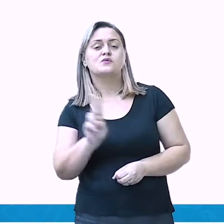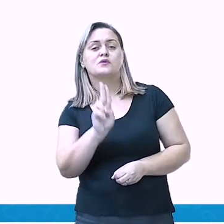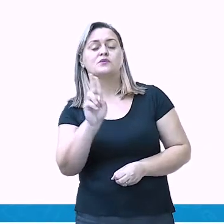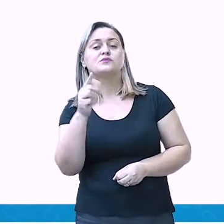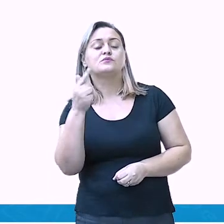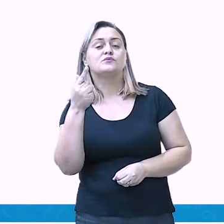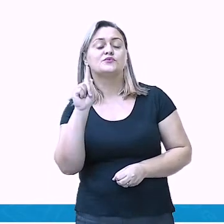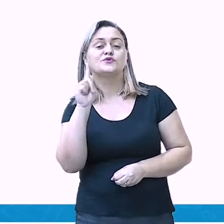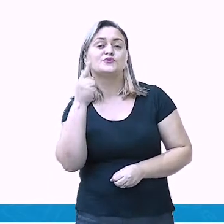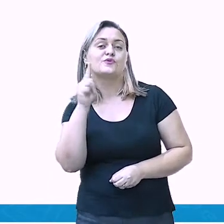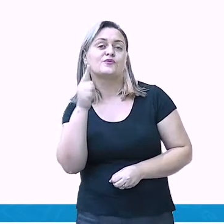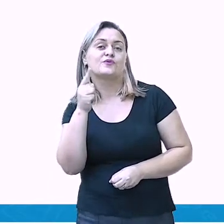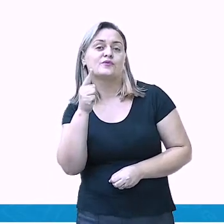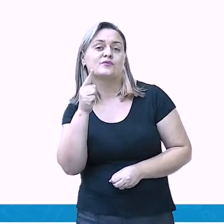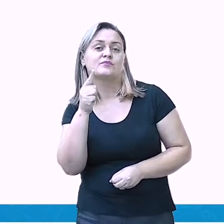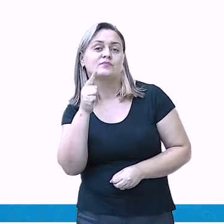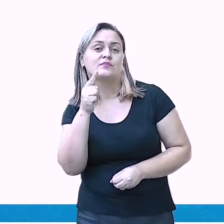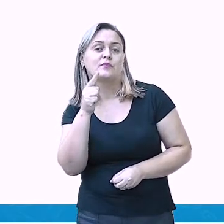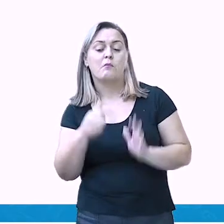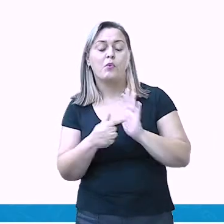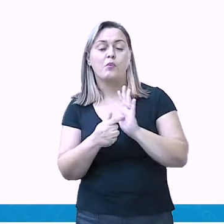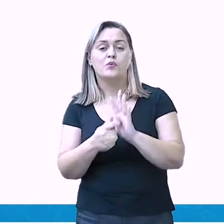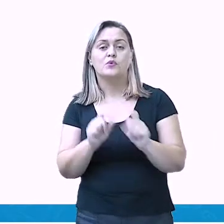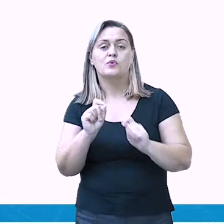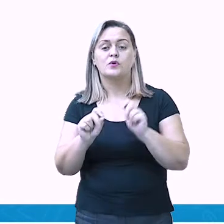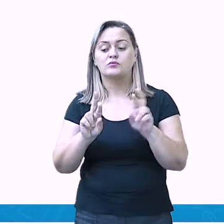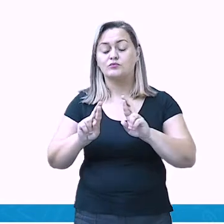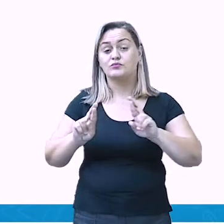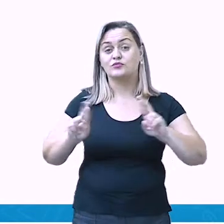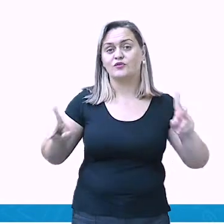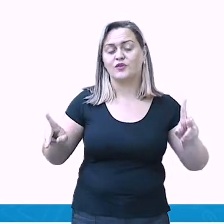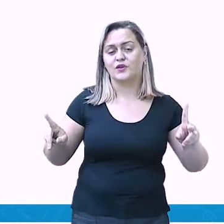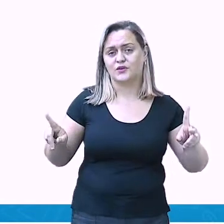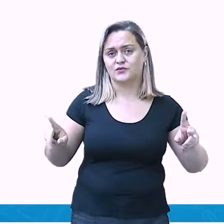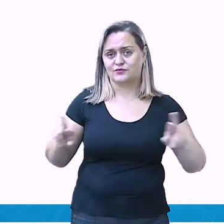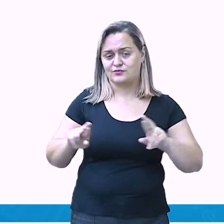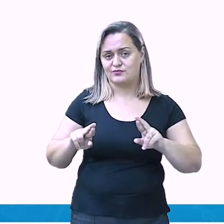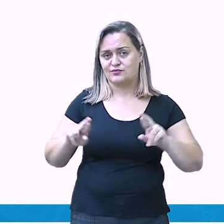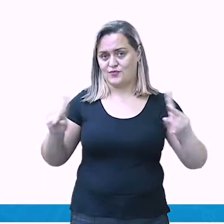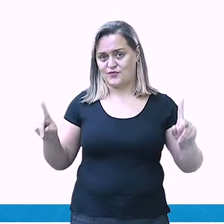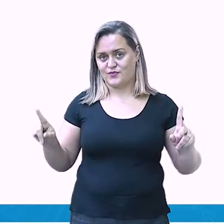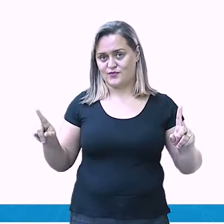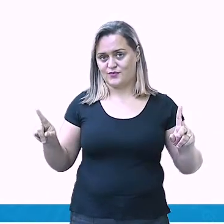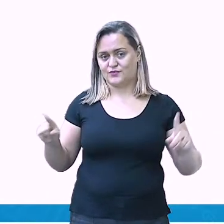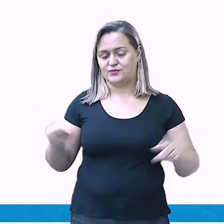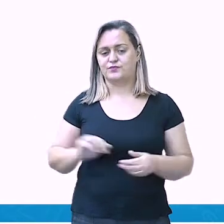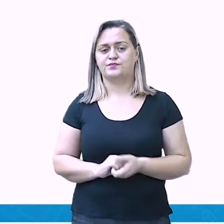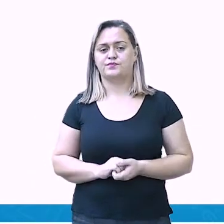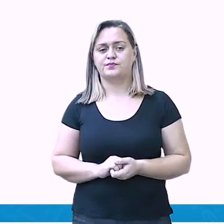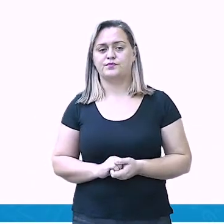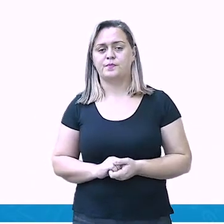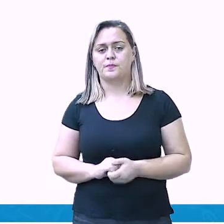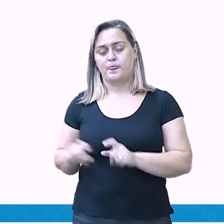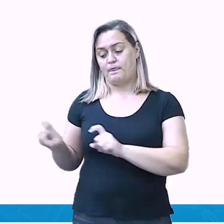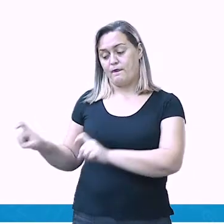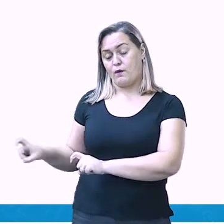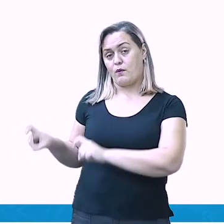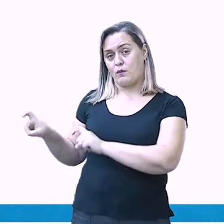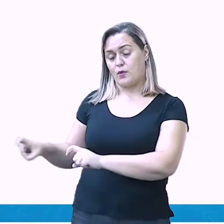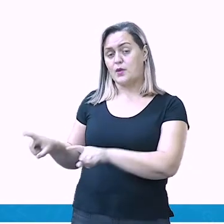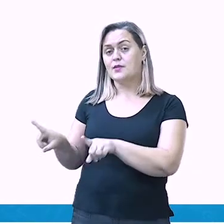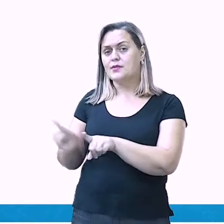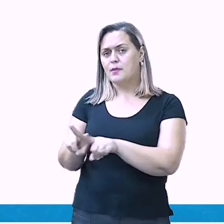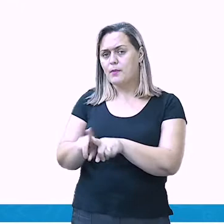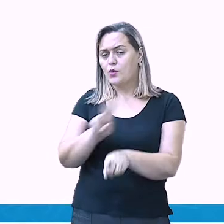diferenciar dois tipos de espaços geográficos. A Zona Rural, também chamada de